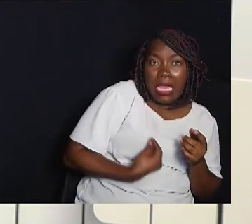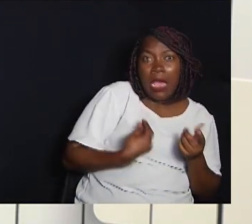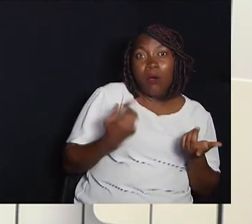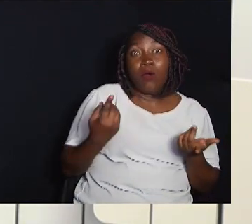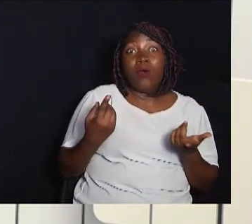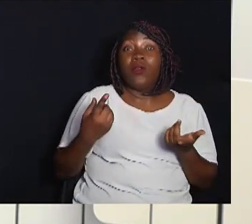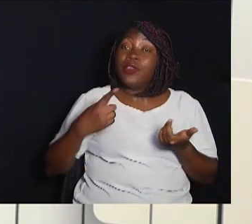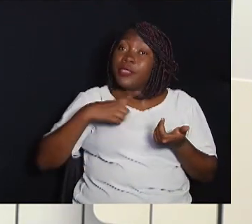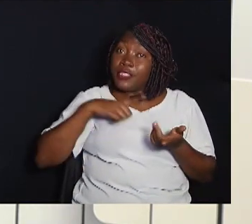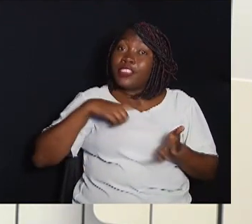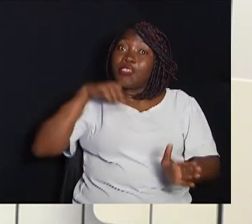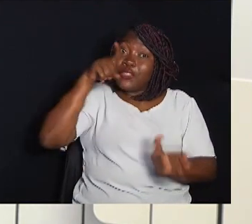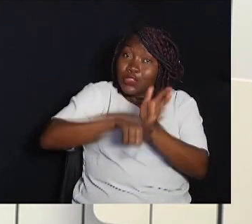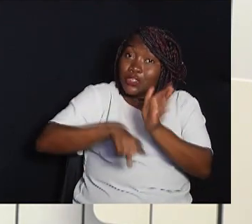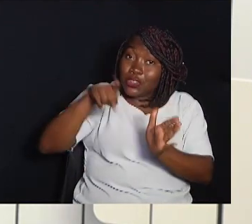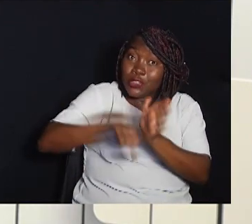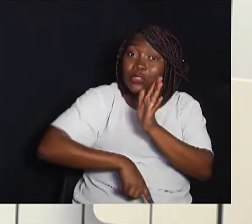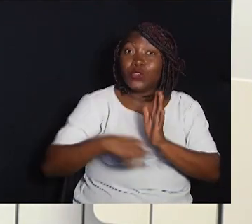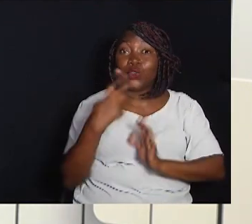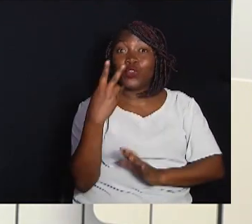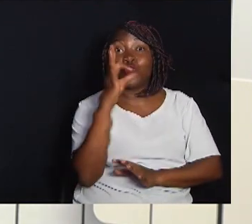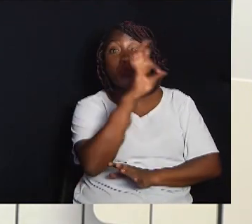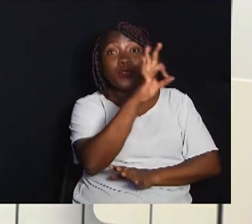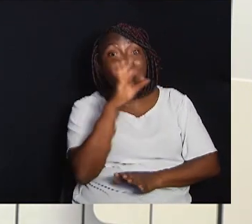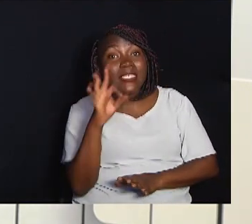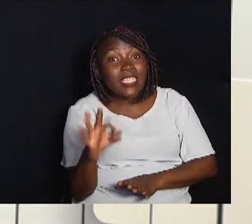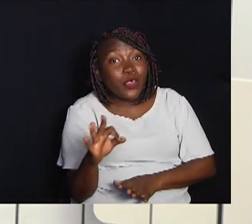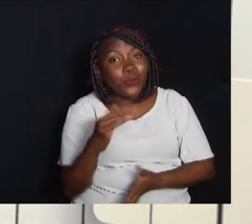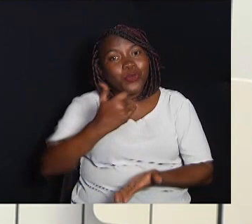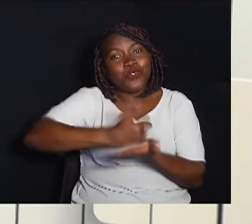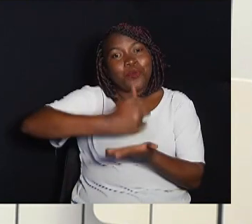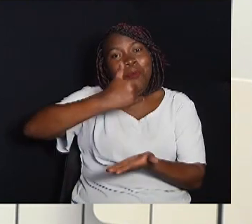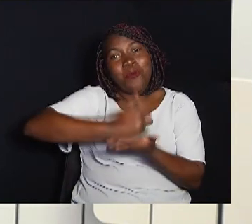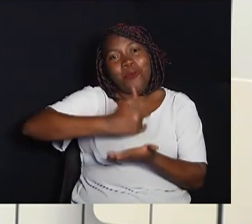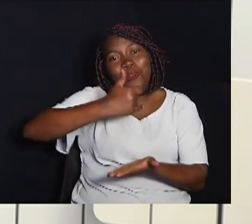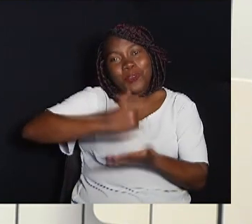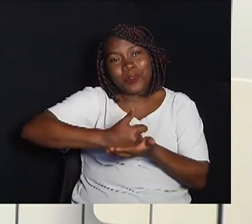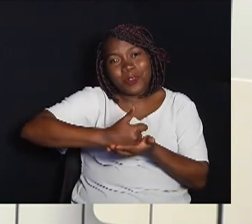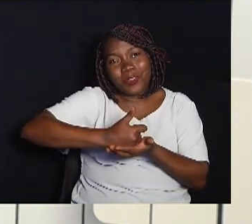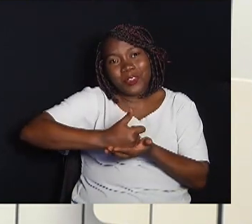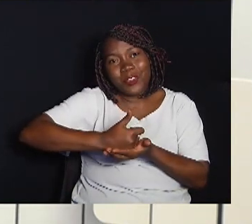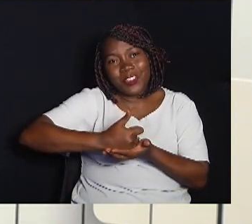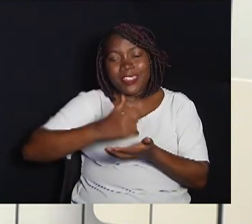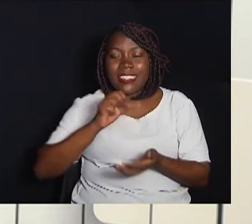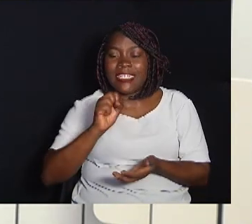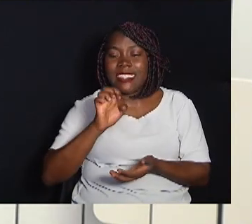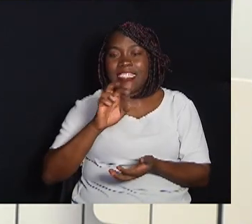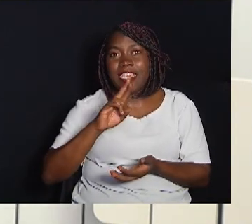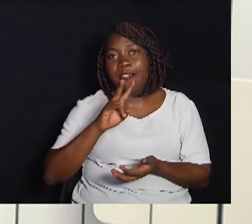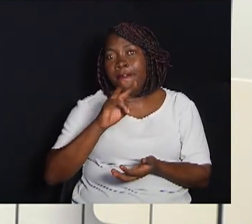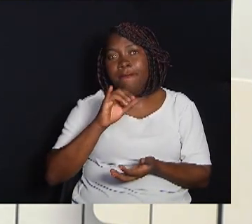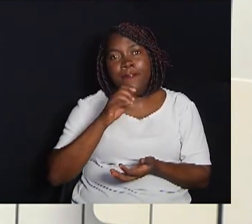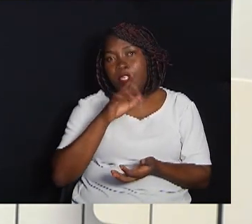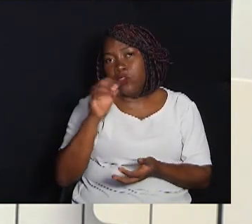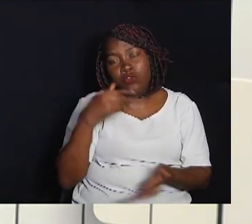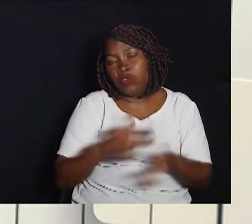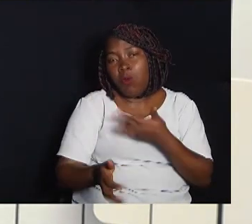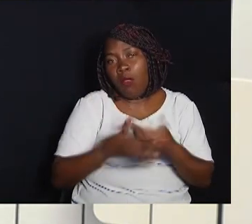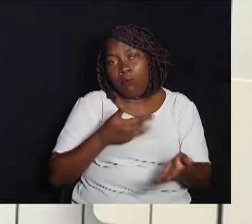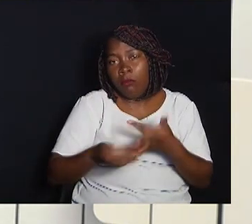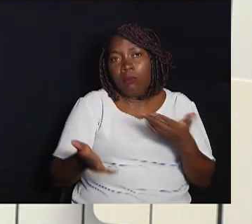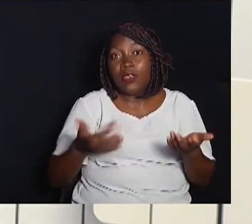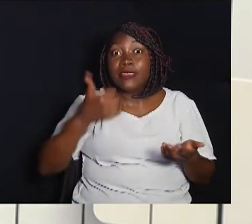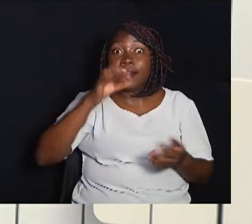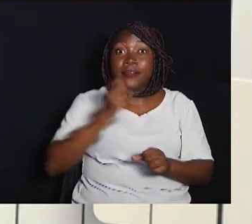desconto de 2% sobre o imposto sobre serviços de qualquer natureza por 10 anos Para você